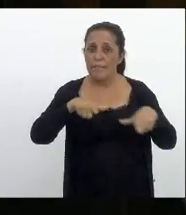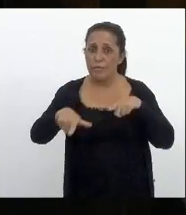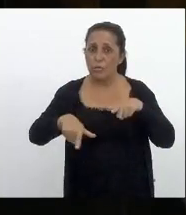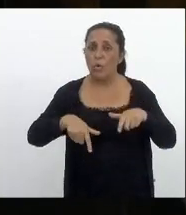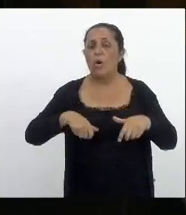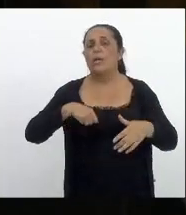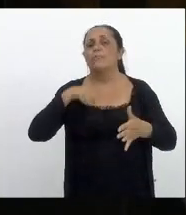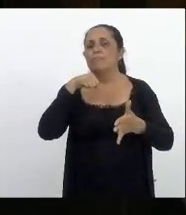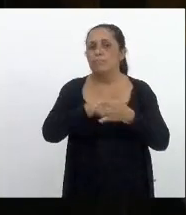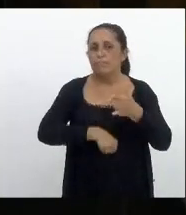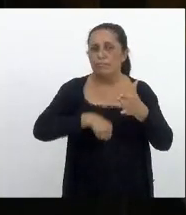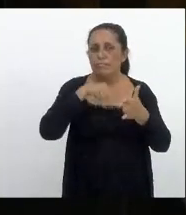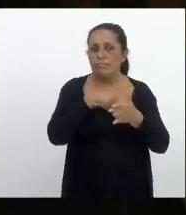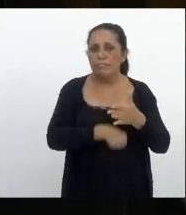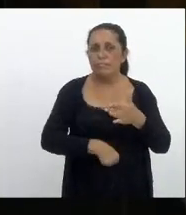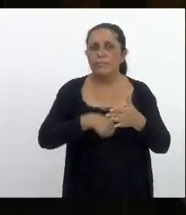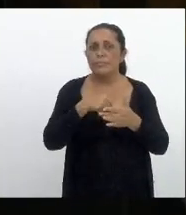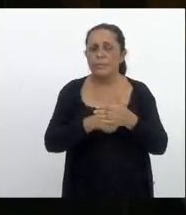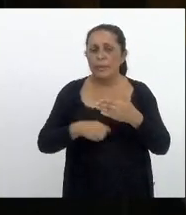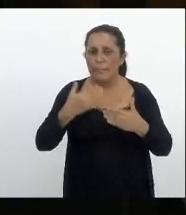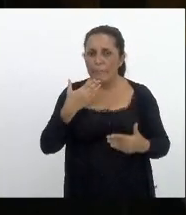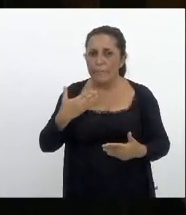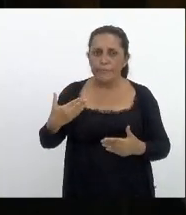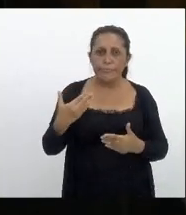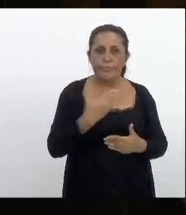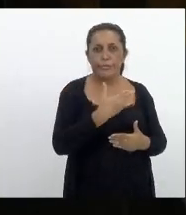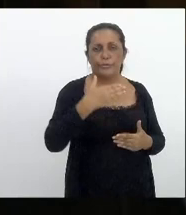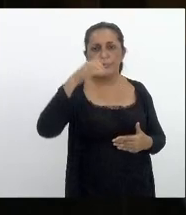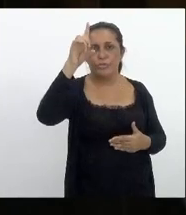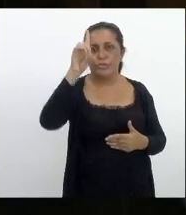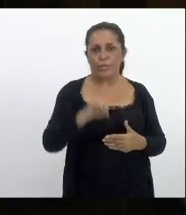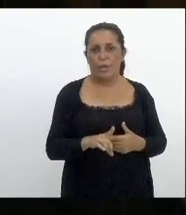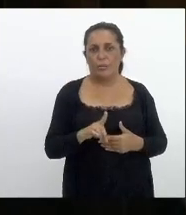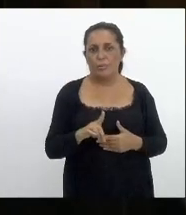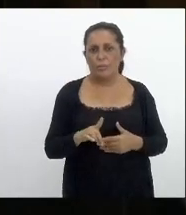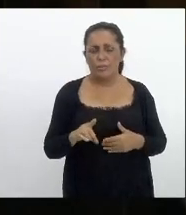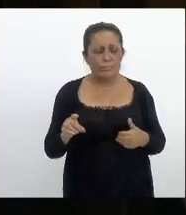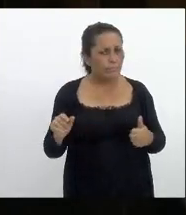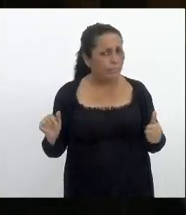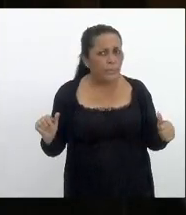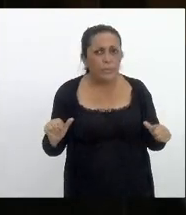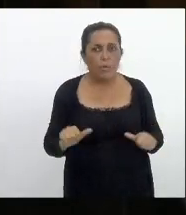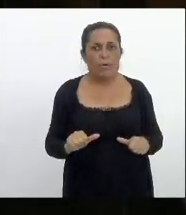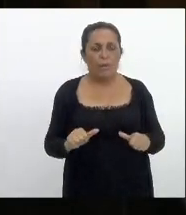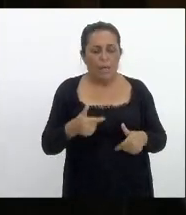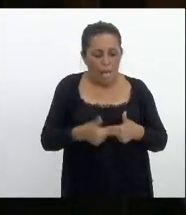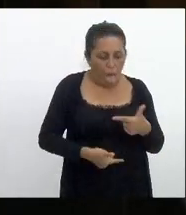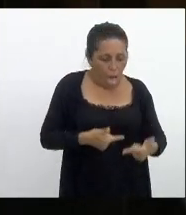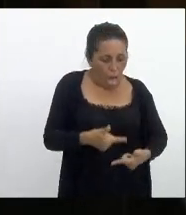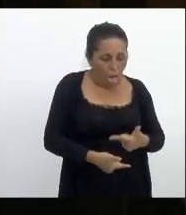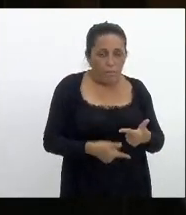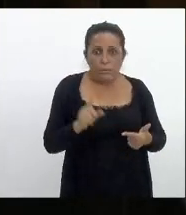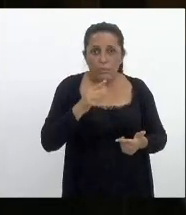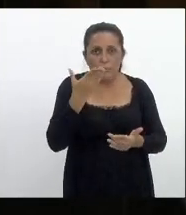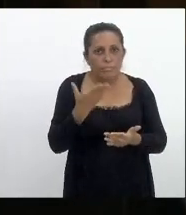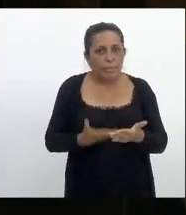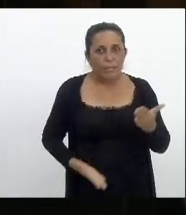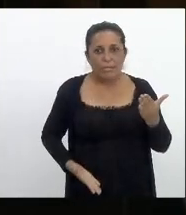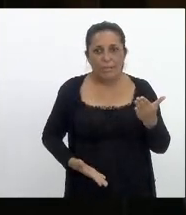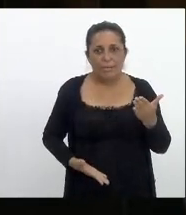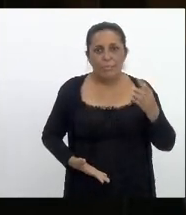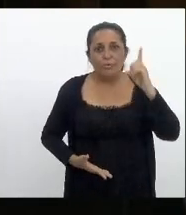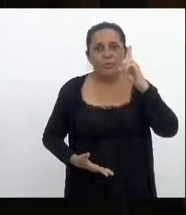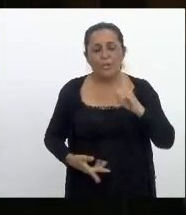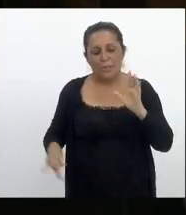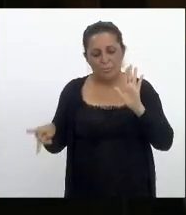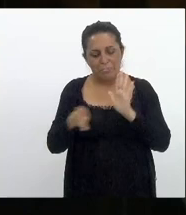lutando e reivindicando pelos seus direitos pior lutando pra que não percam o